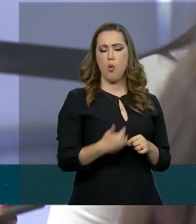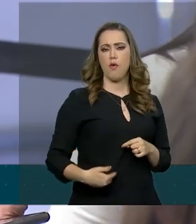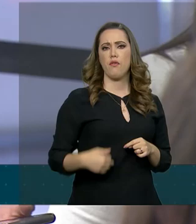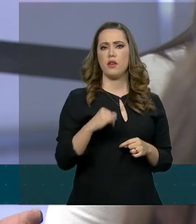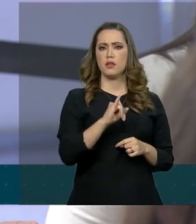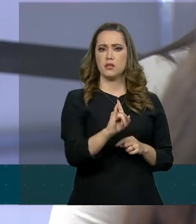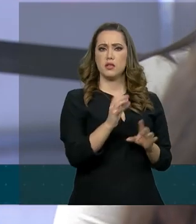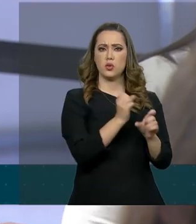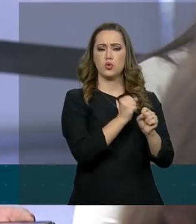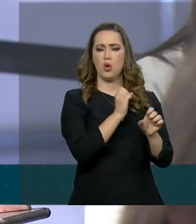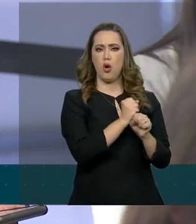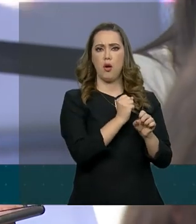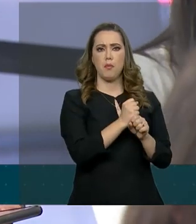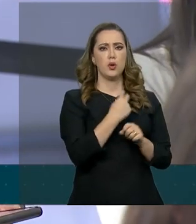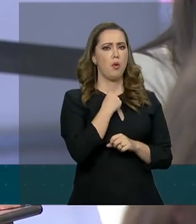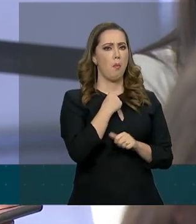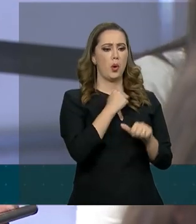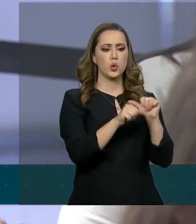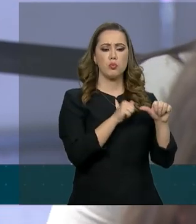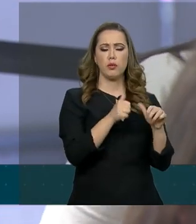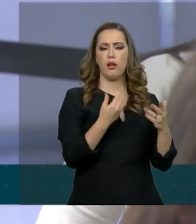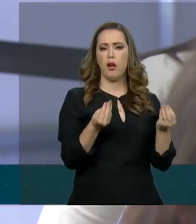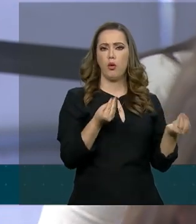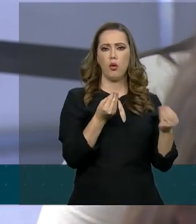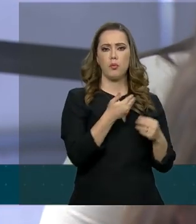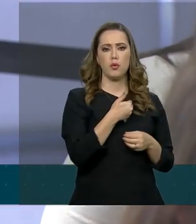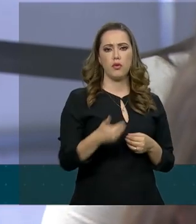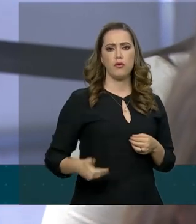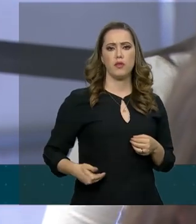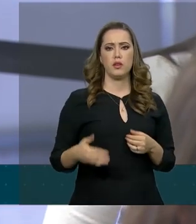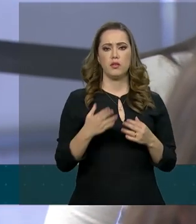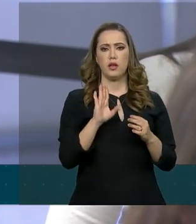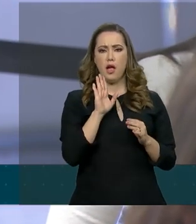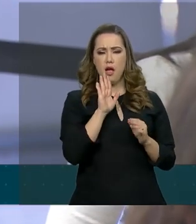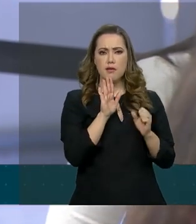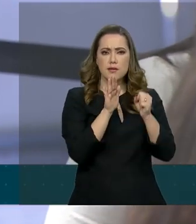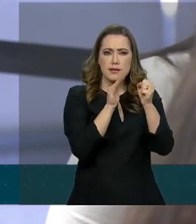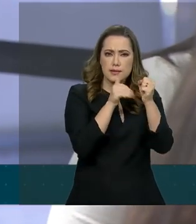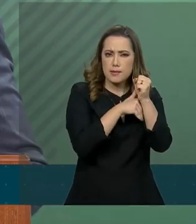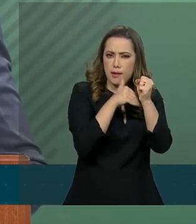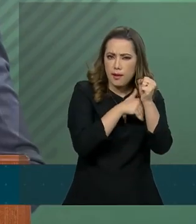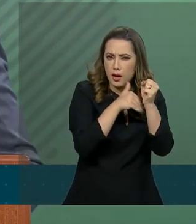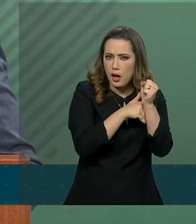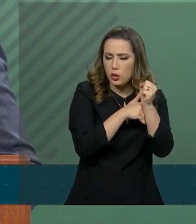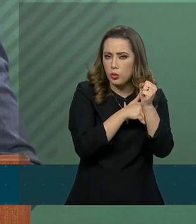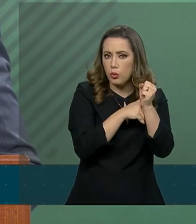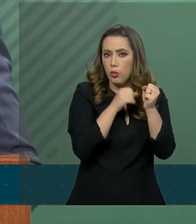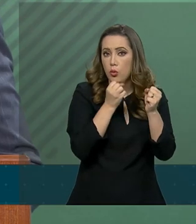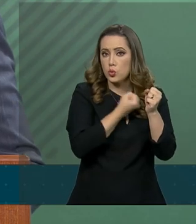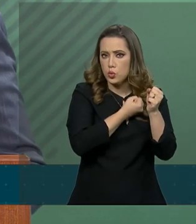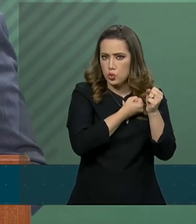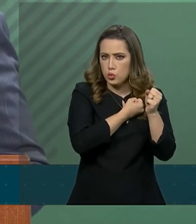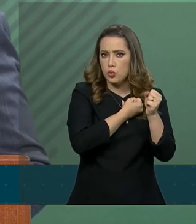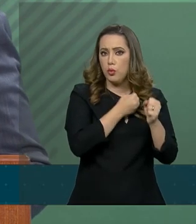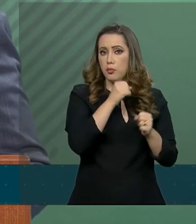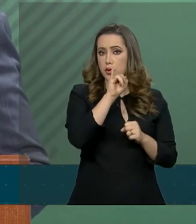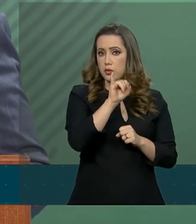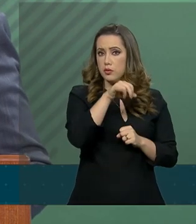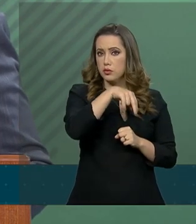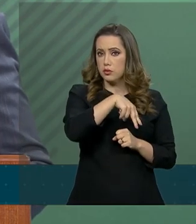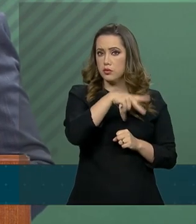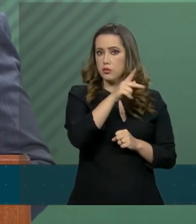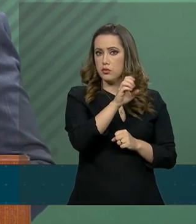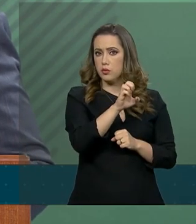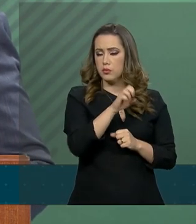de uma conta e não pode ser alterado? E se o governo pretende censurar a divulgação dos dados? Essas questões dos números têm sido muito bem